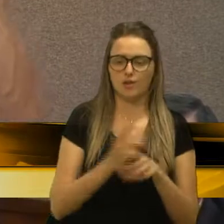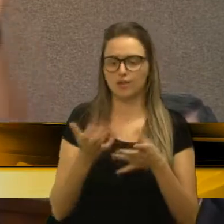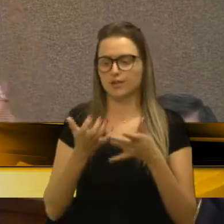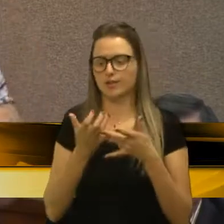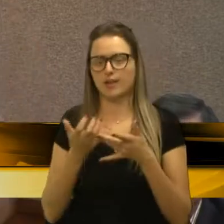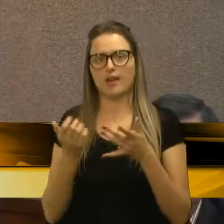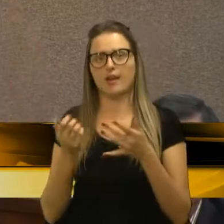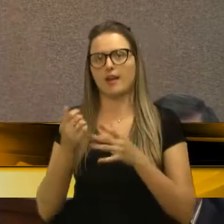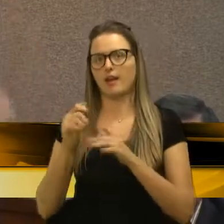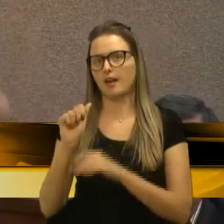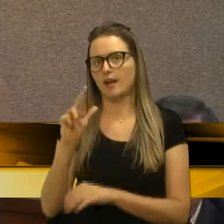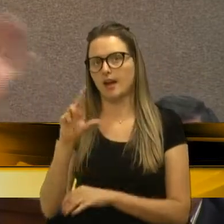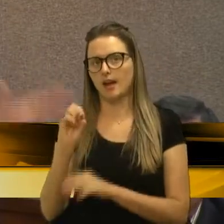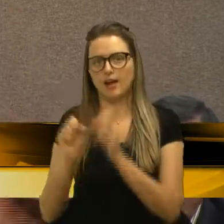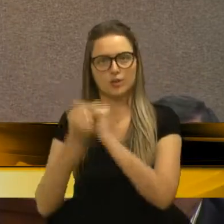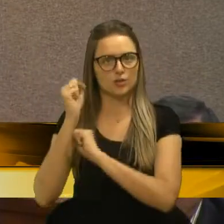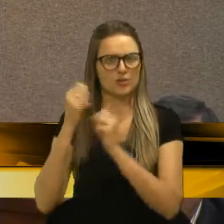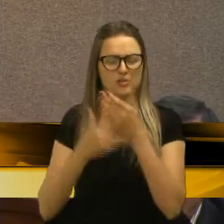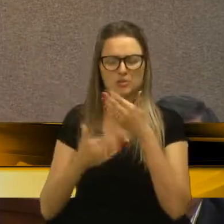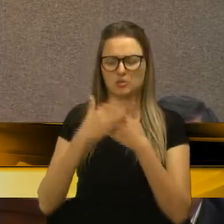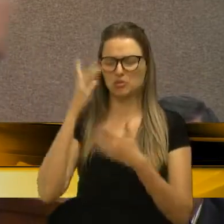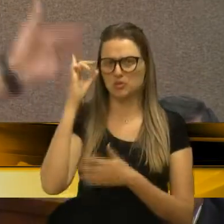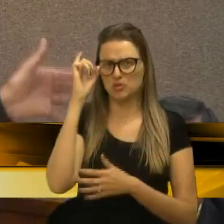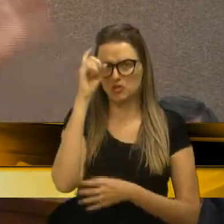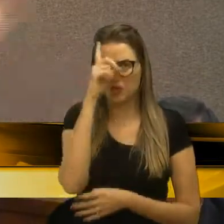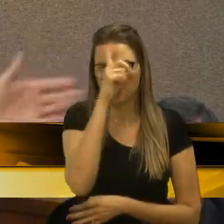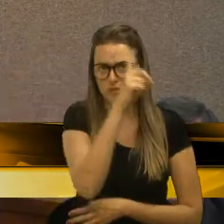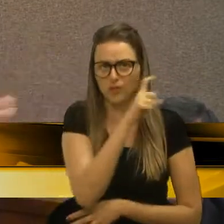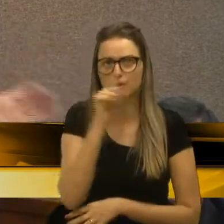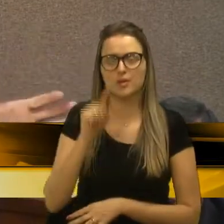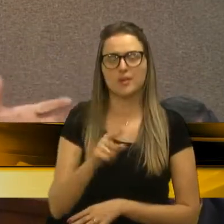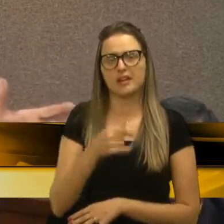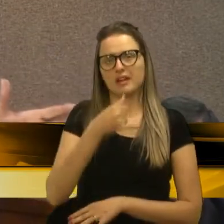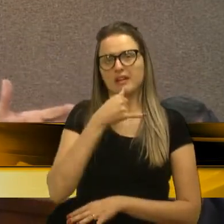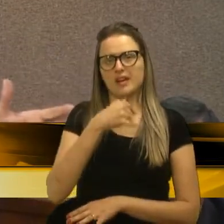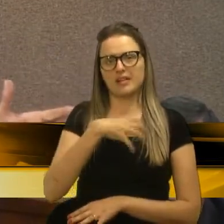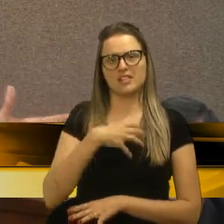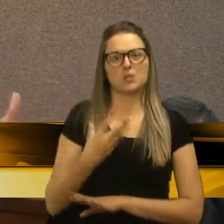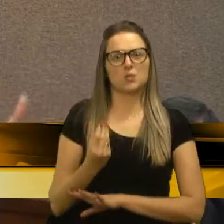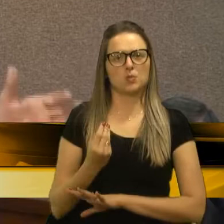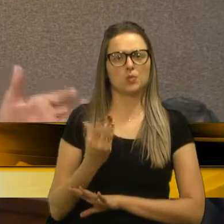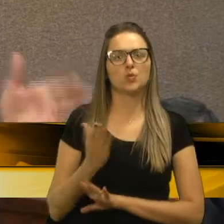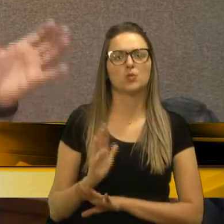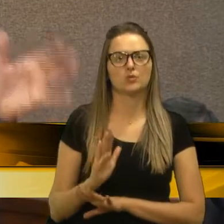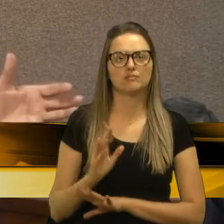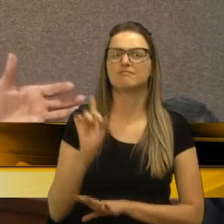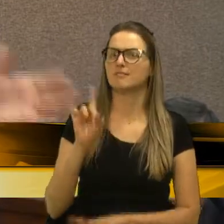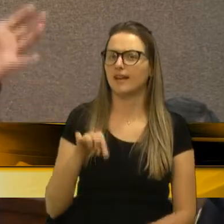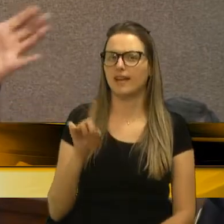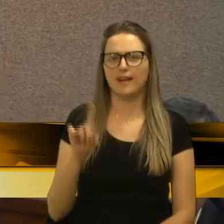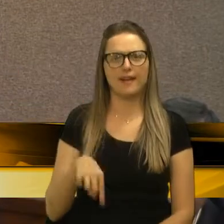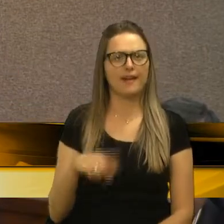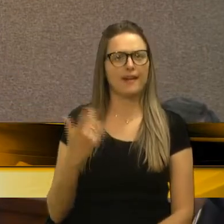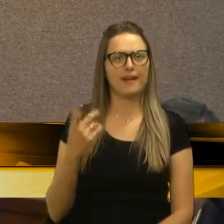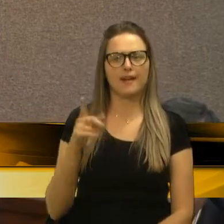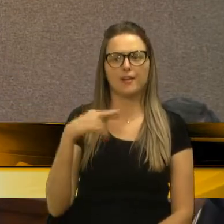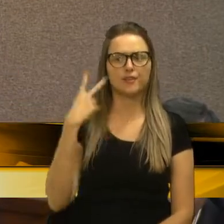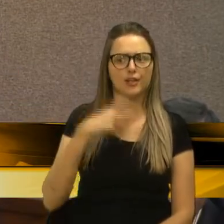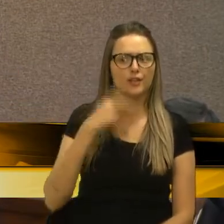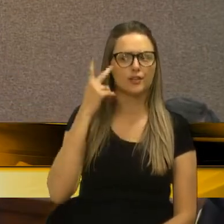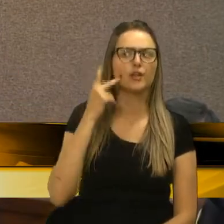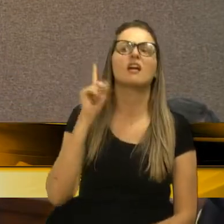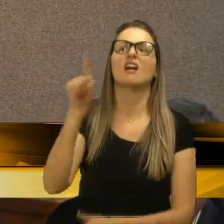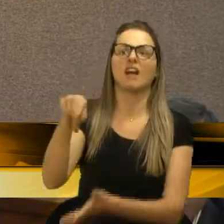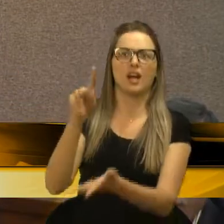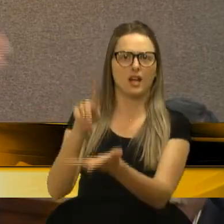agroindústria, é tudo difícil, é lamentável. E isso aí, isso aí é, vereador Renato Nunes, é verdade